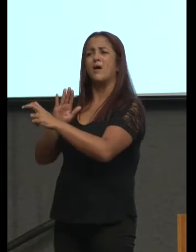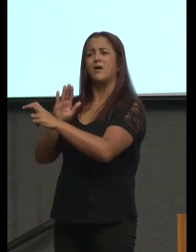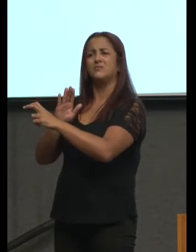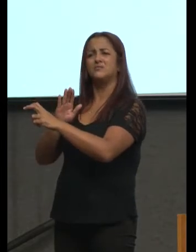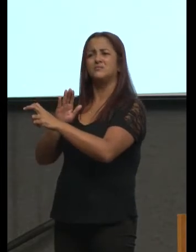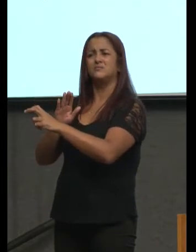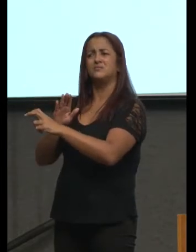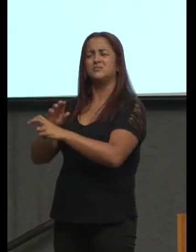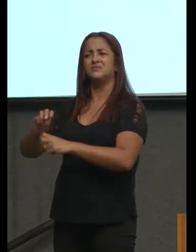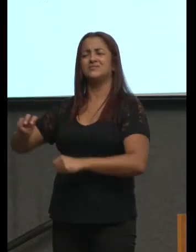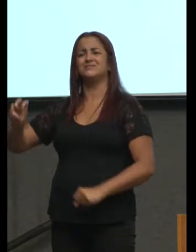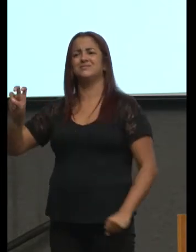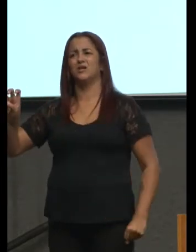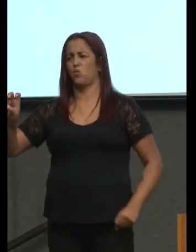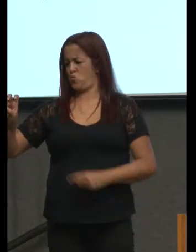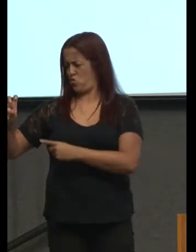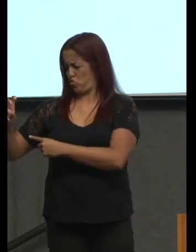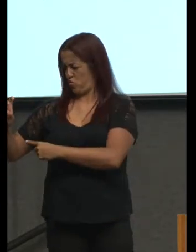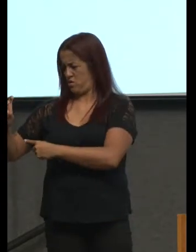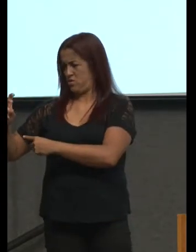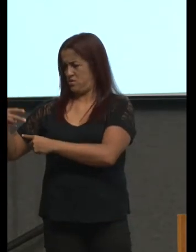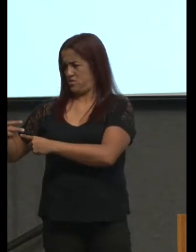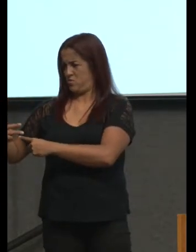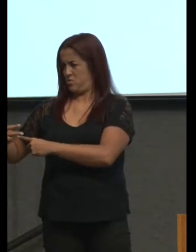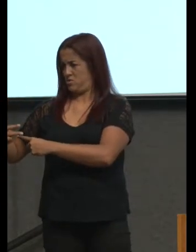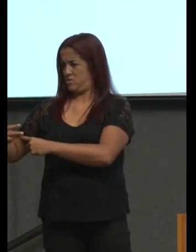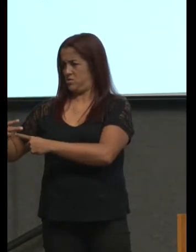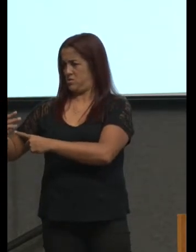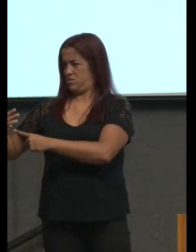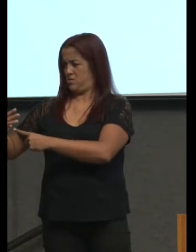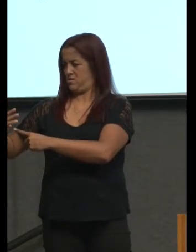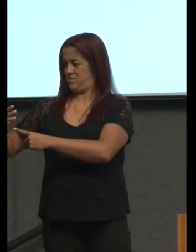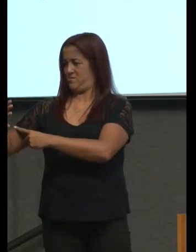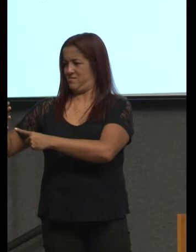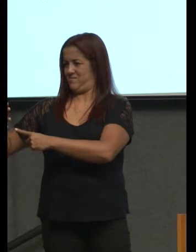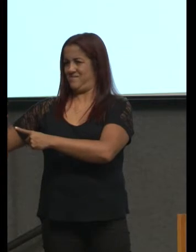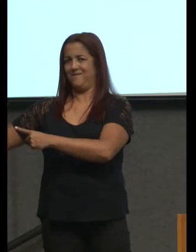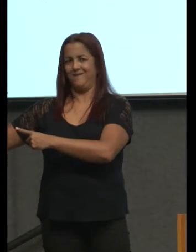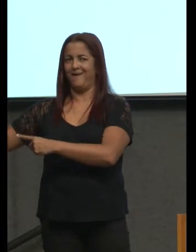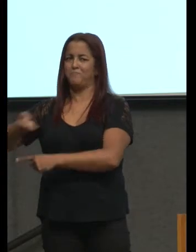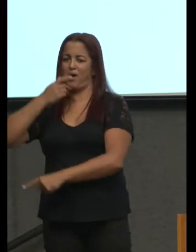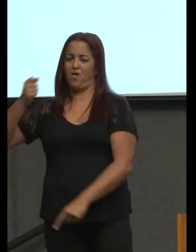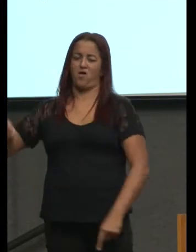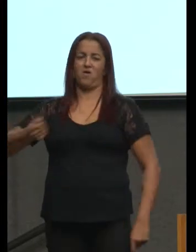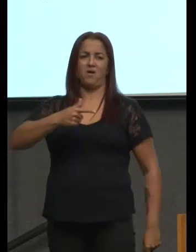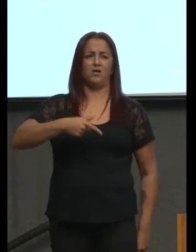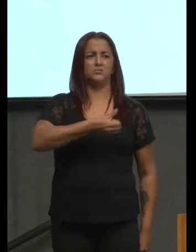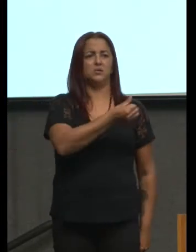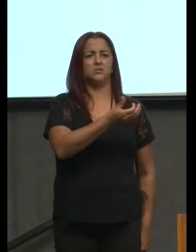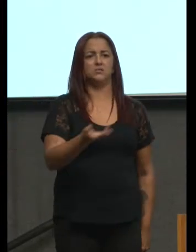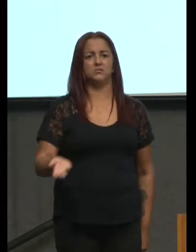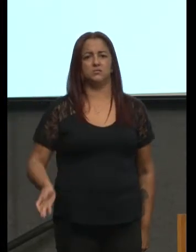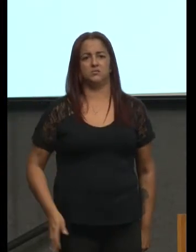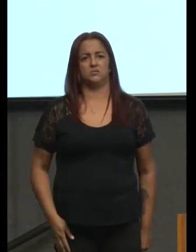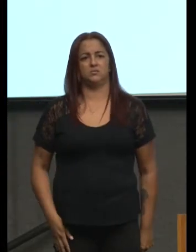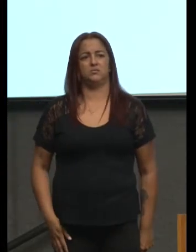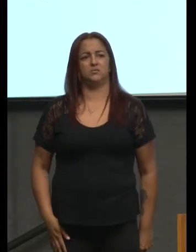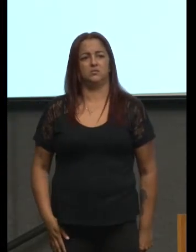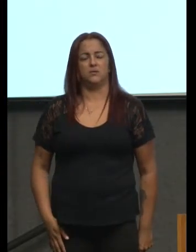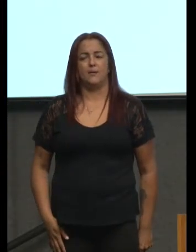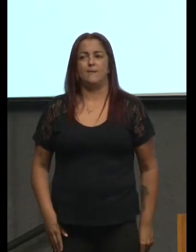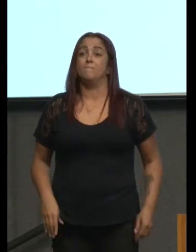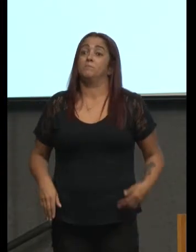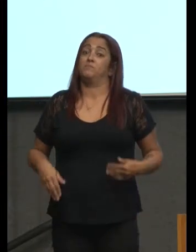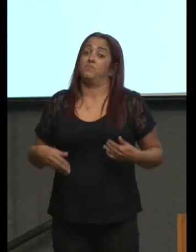cinco quando se era dois é melhor do que sete quando se era seis então